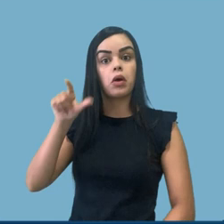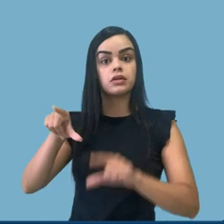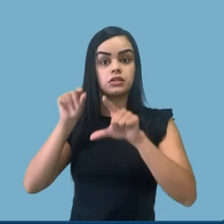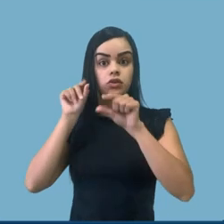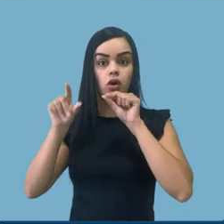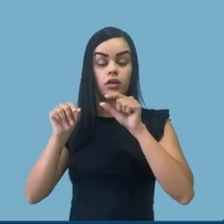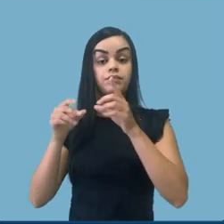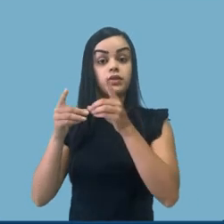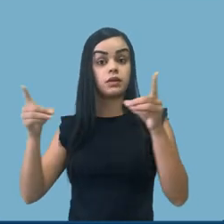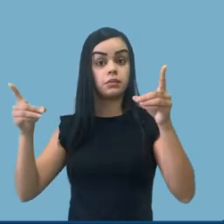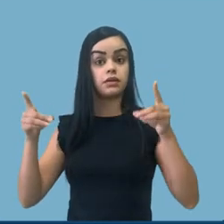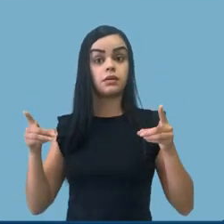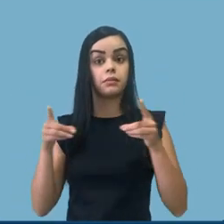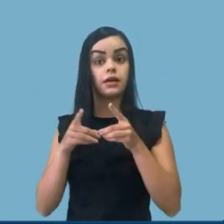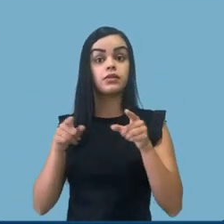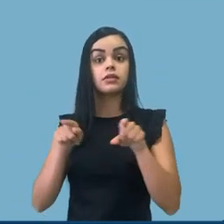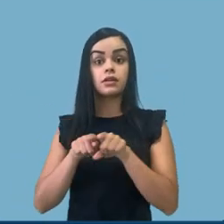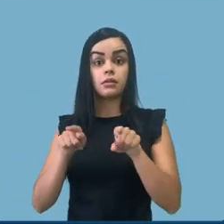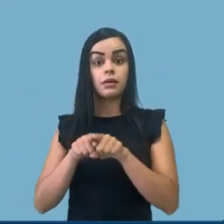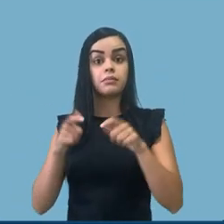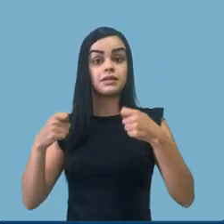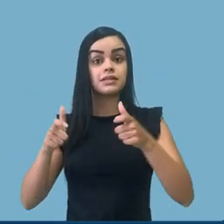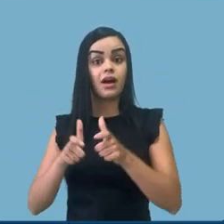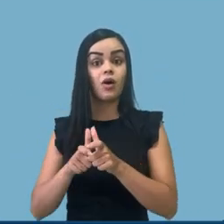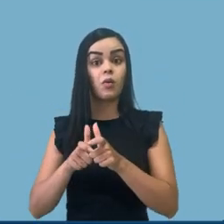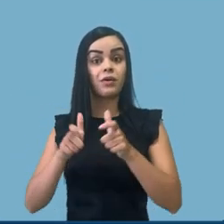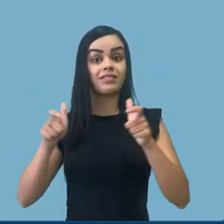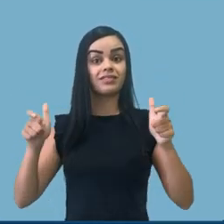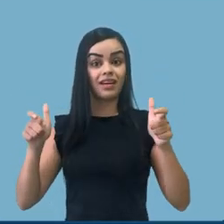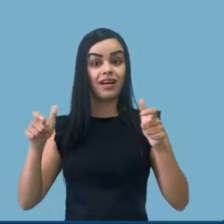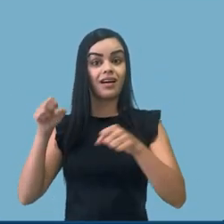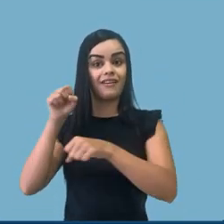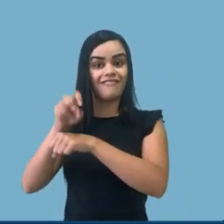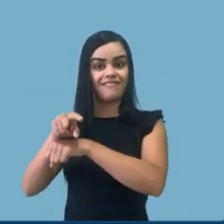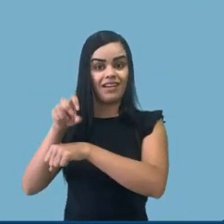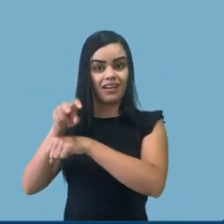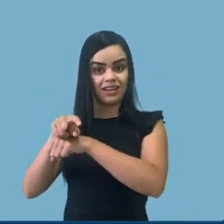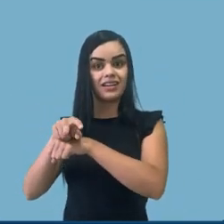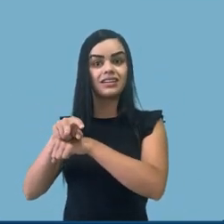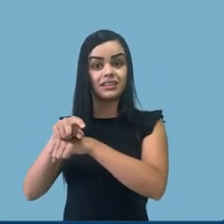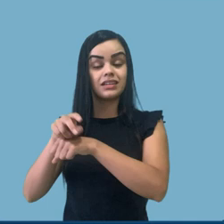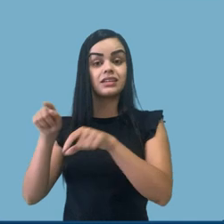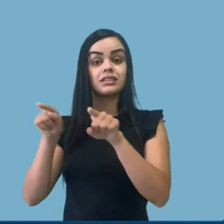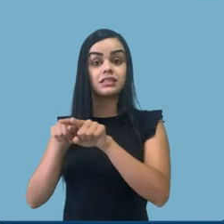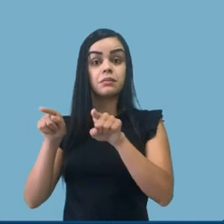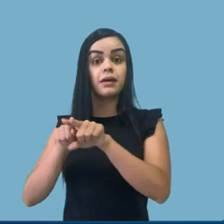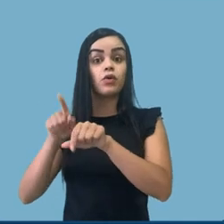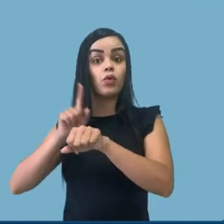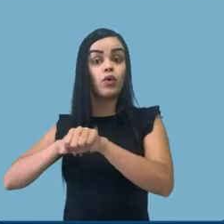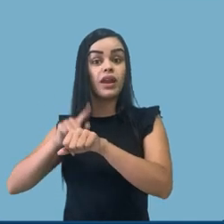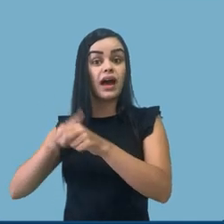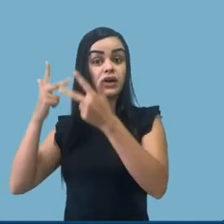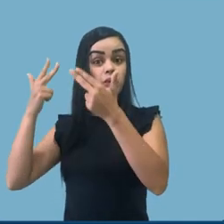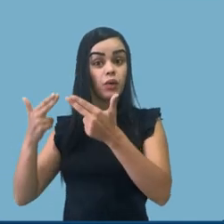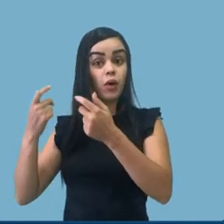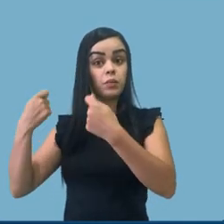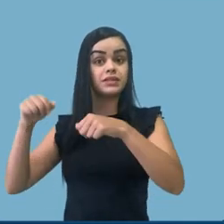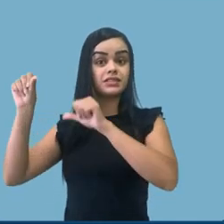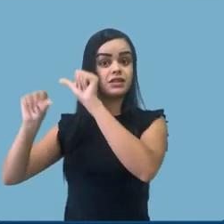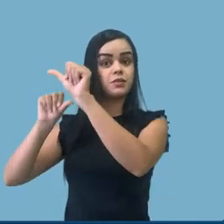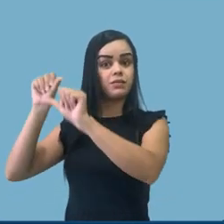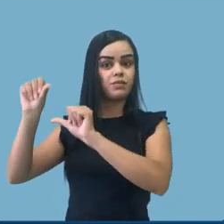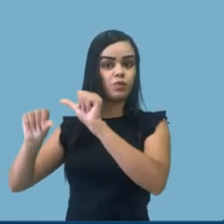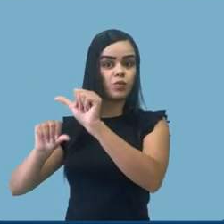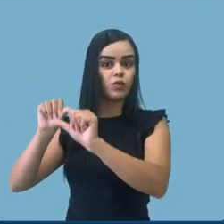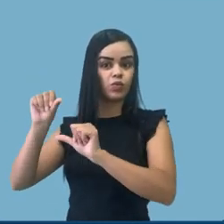Departamentos, também possibilidade de aumentar o número de vagas de turma remanescente, fusão de turmas remanescentes com horário coincidente e